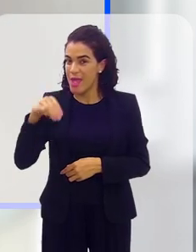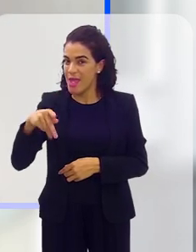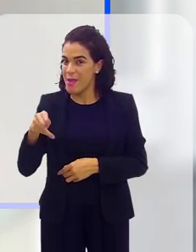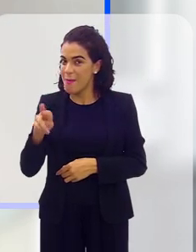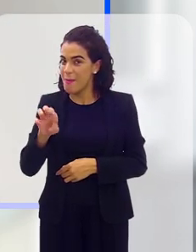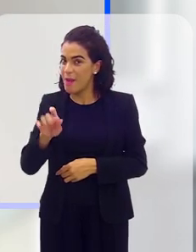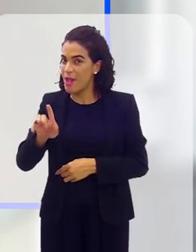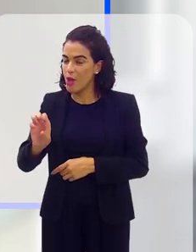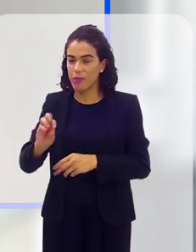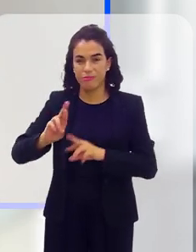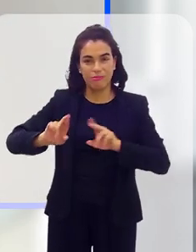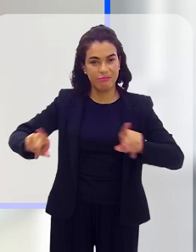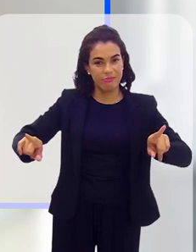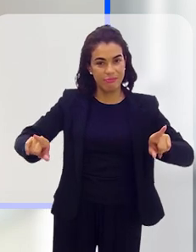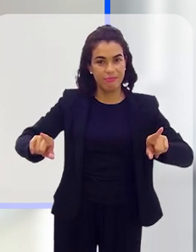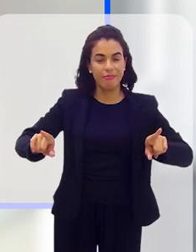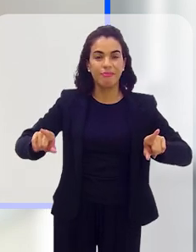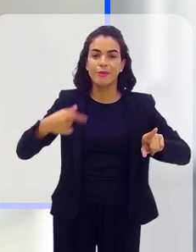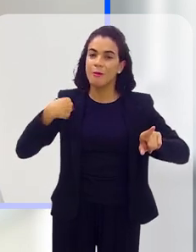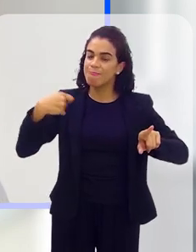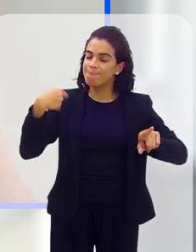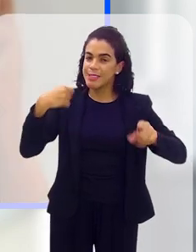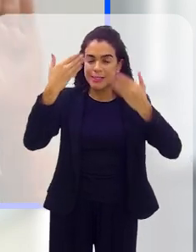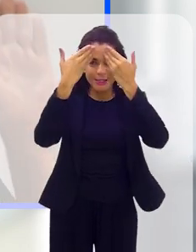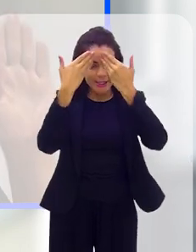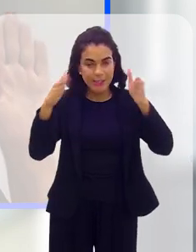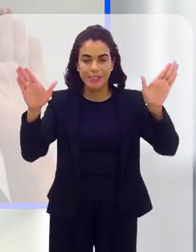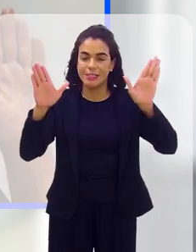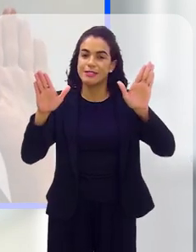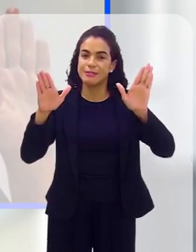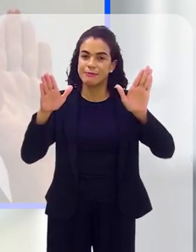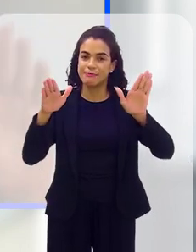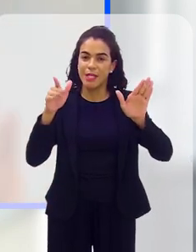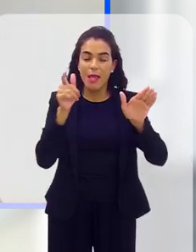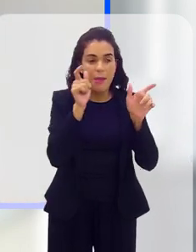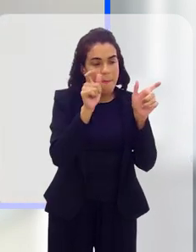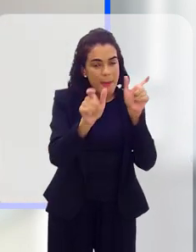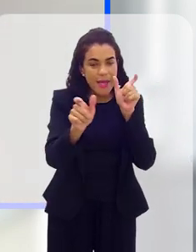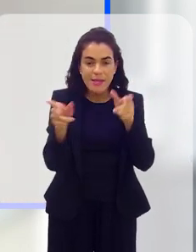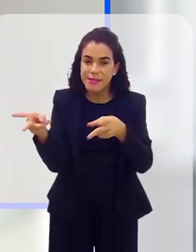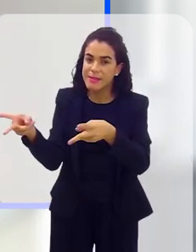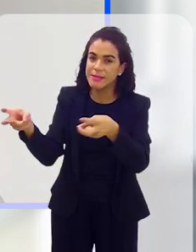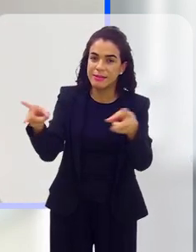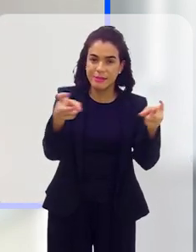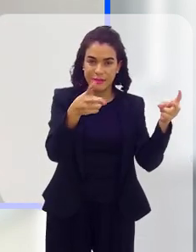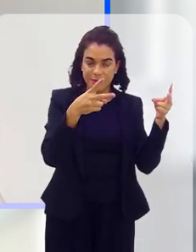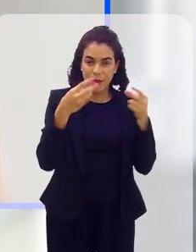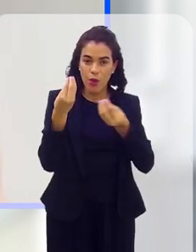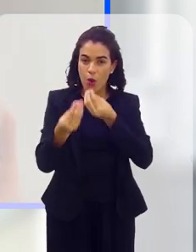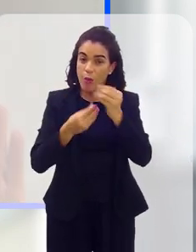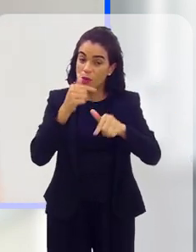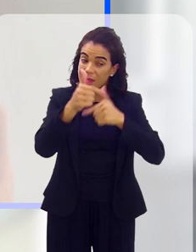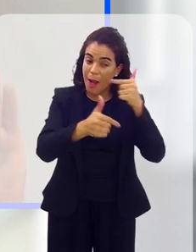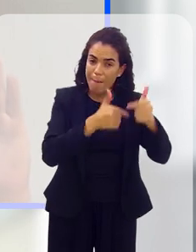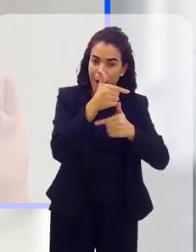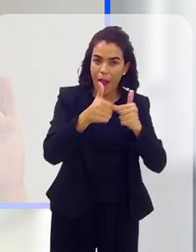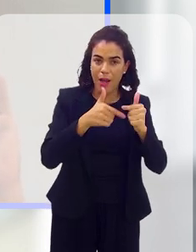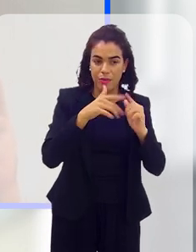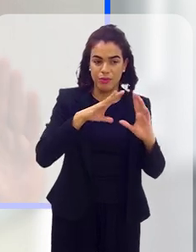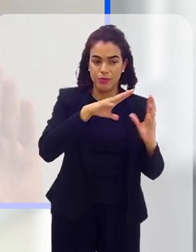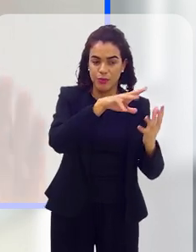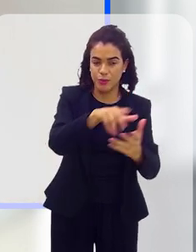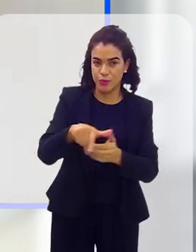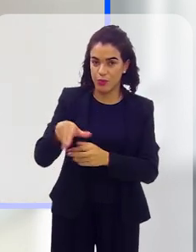então, gente, vamos passar a abrir a mente, vamos enxergar as relações de trabalho no mundo